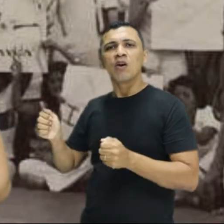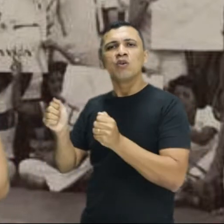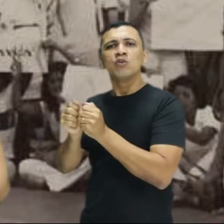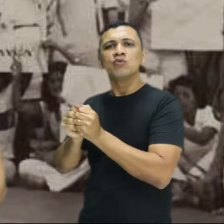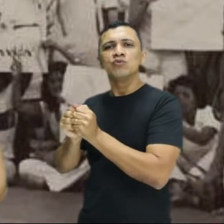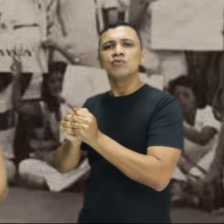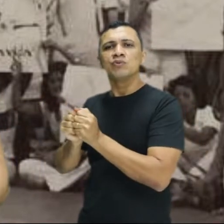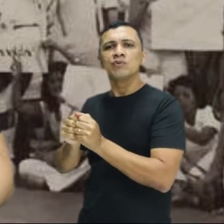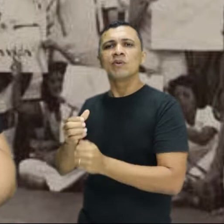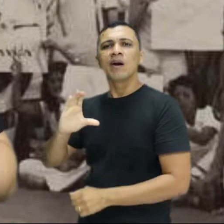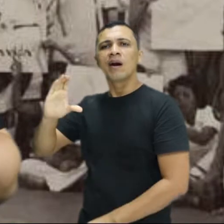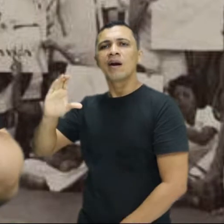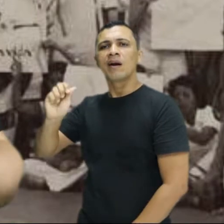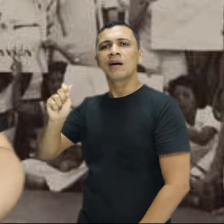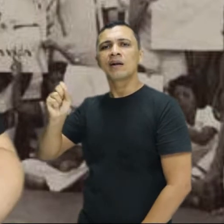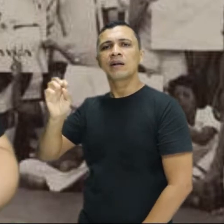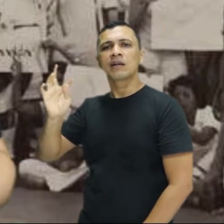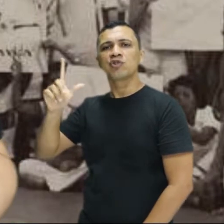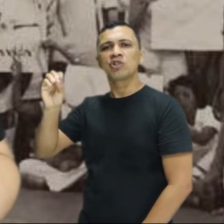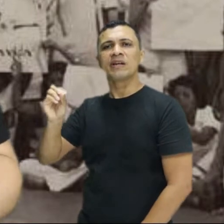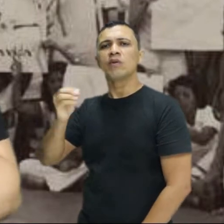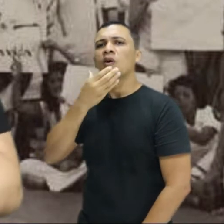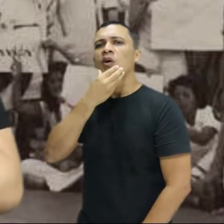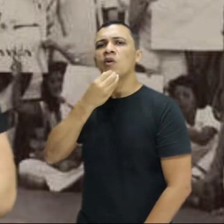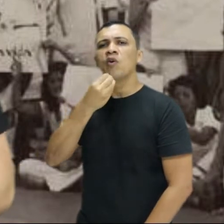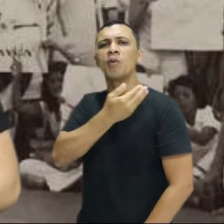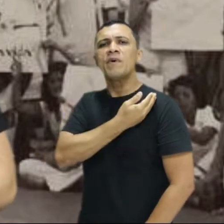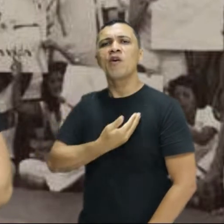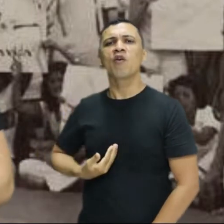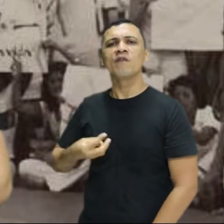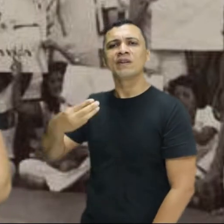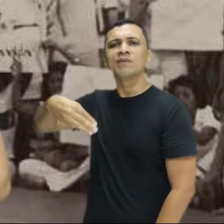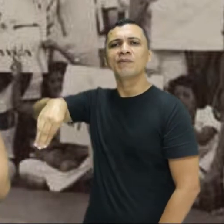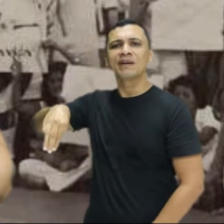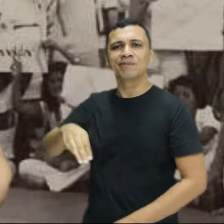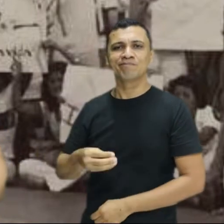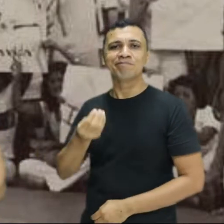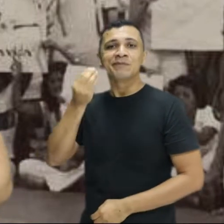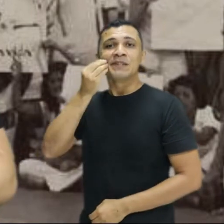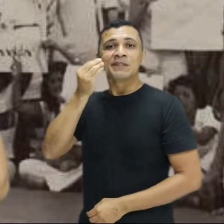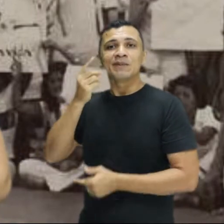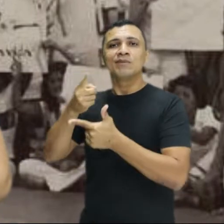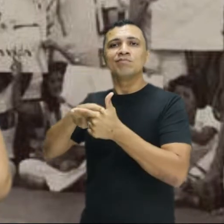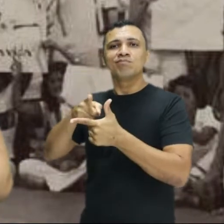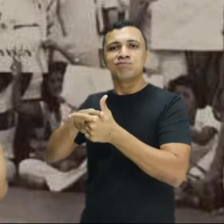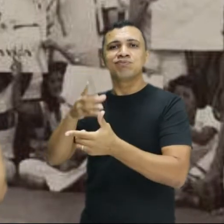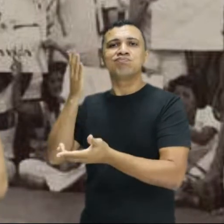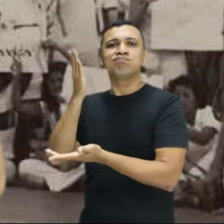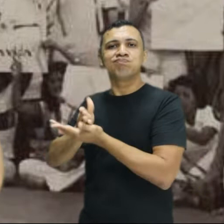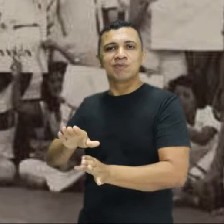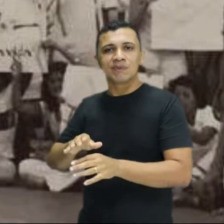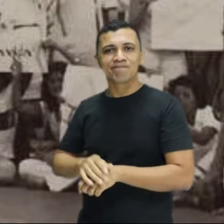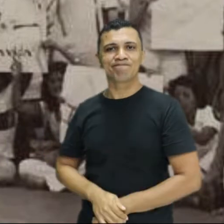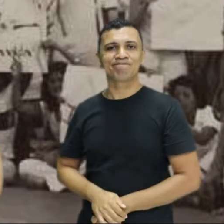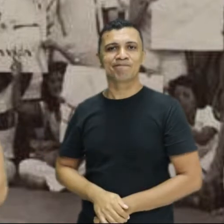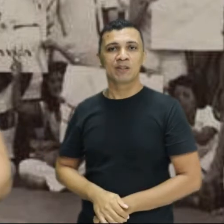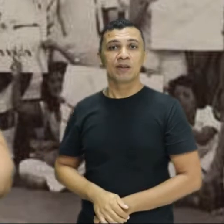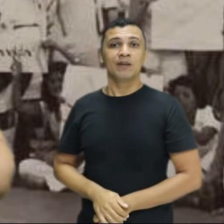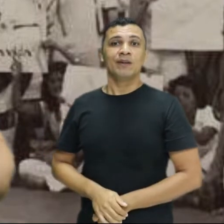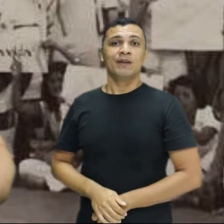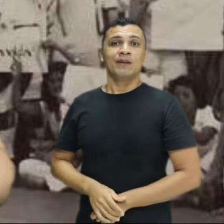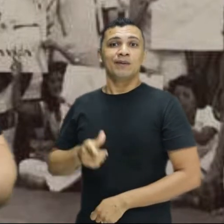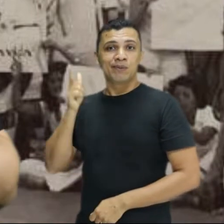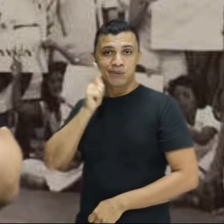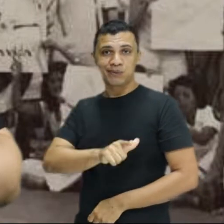governador do Maranhão, para tentar chegar a uma resolução desse problema. E conseguiram. Conseguiram chegar à resolução